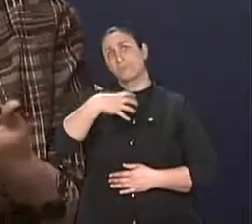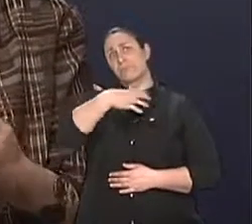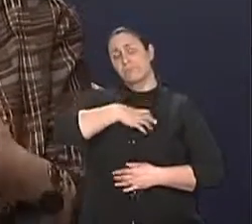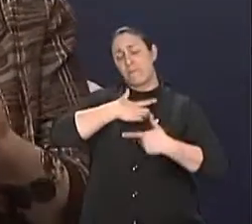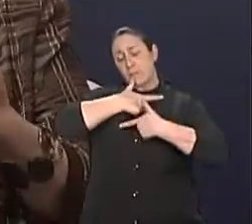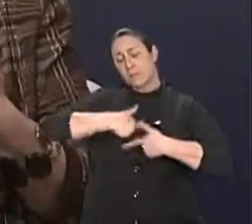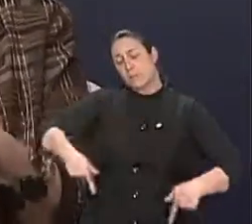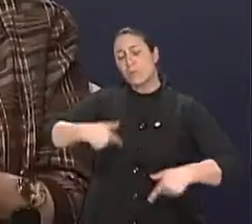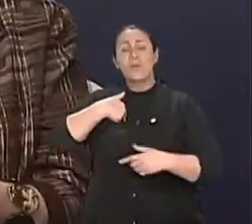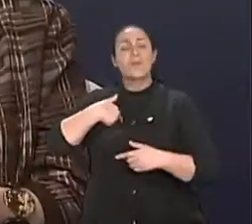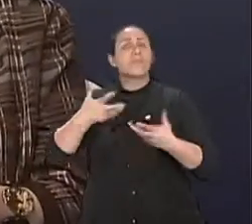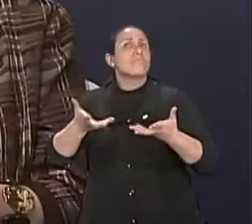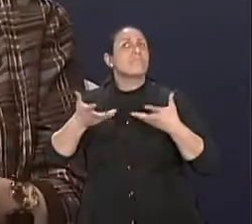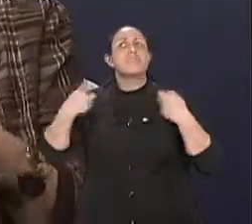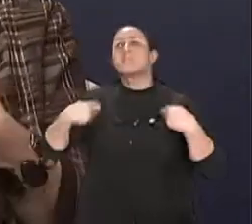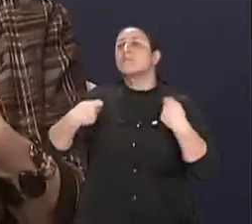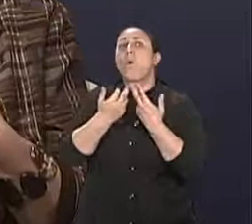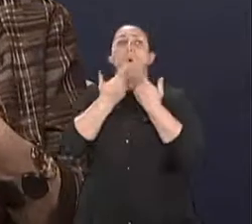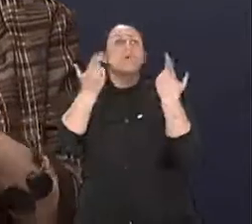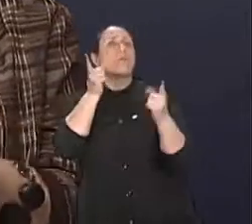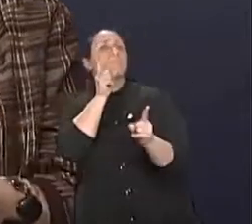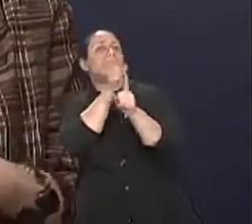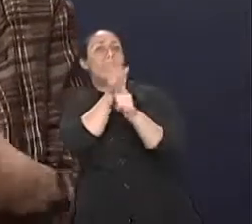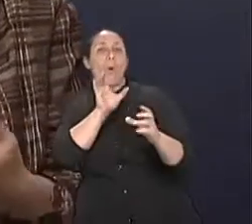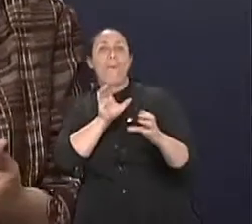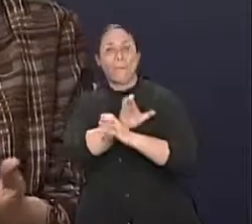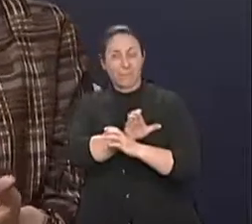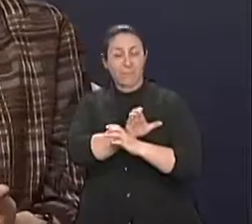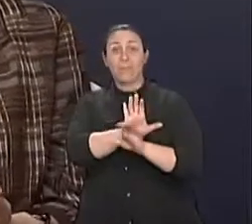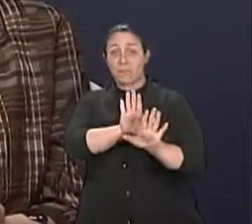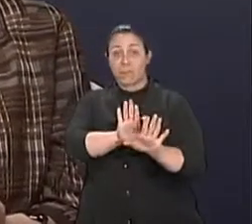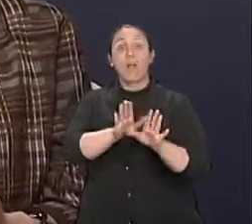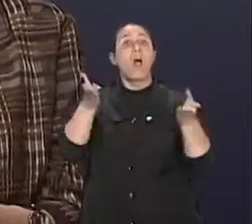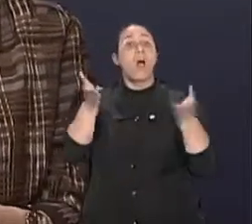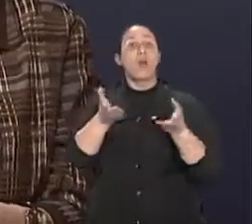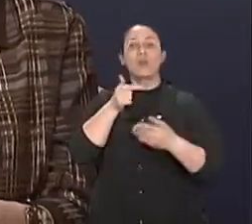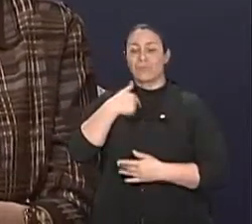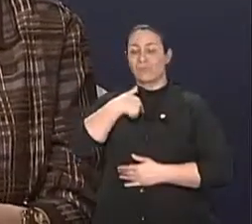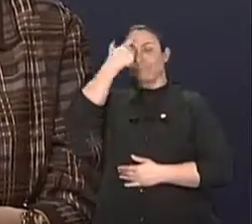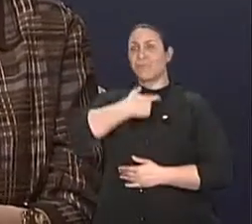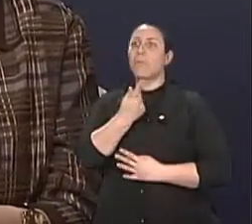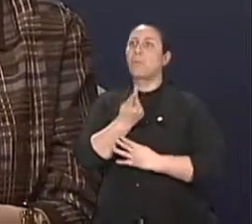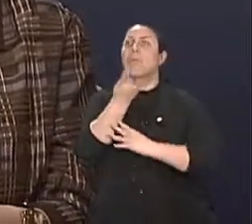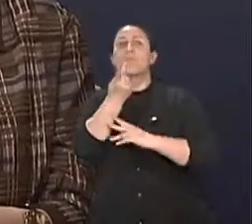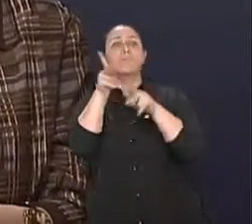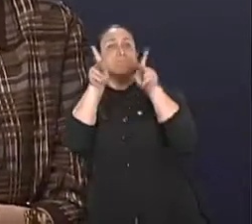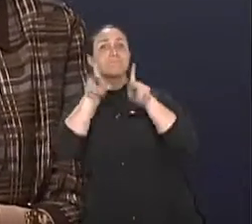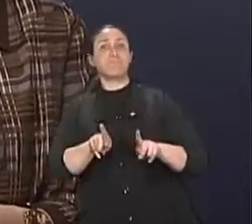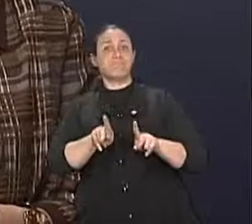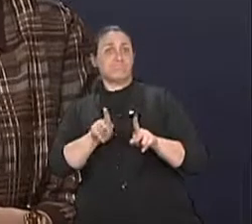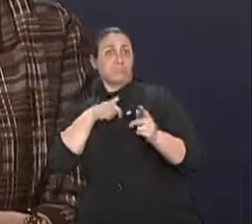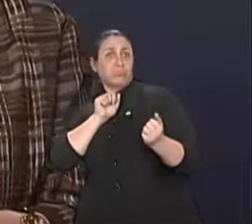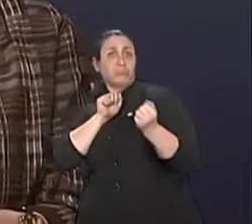é tu que precisa preencher algo. Ela é tua. Quando tu procura alguém, tu procura alguém para ver